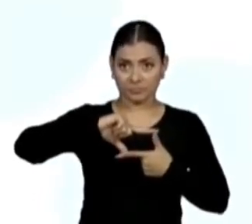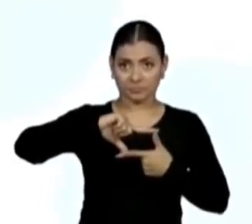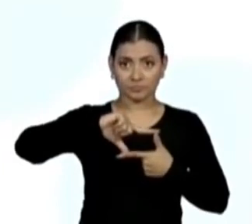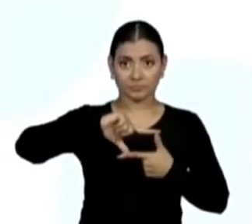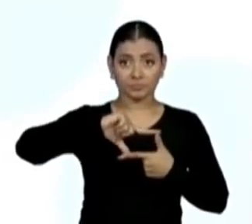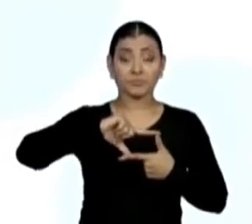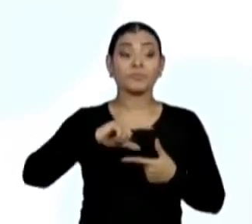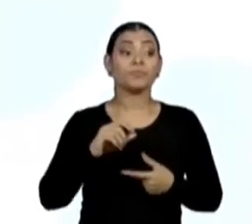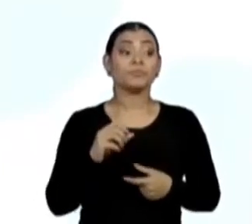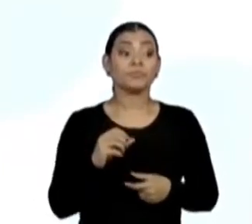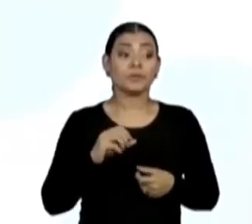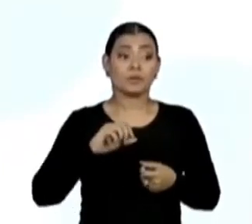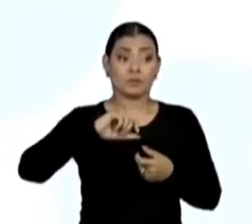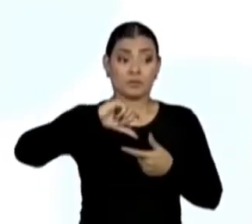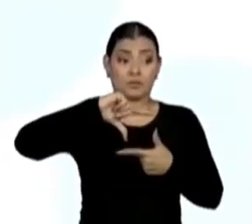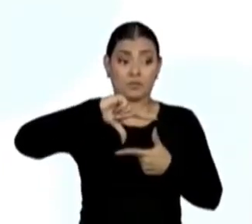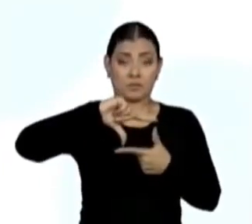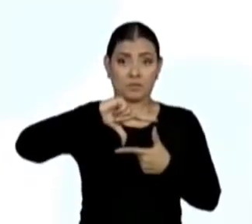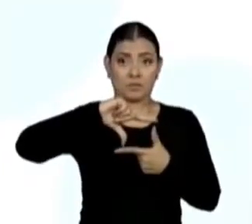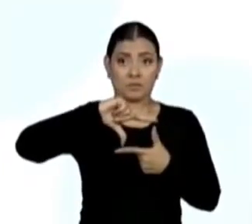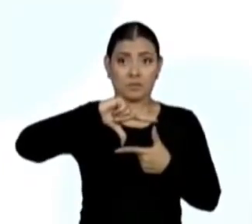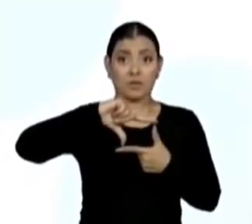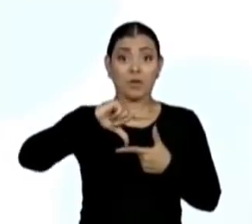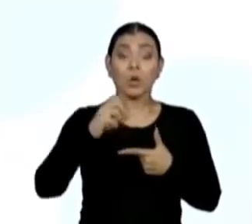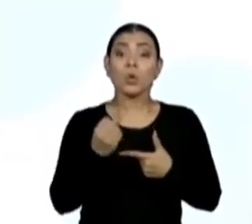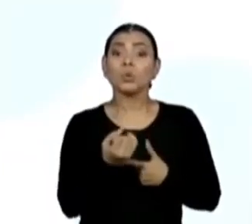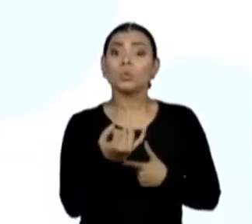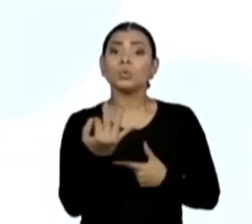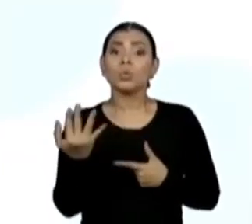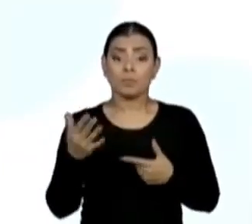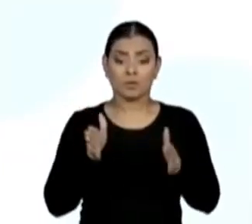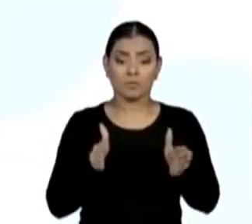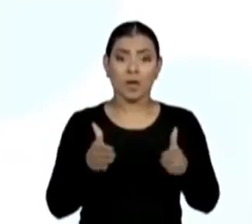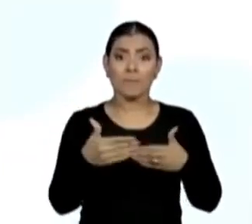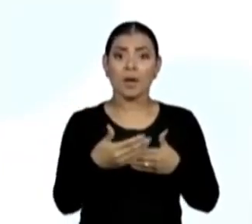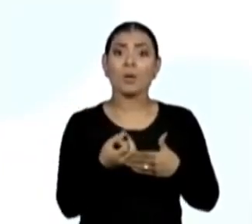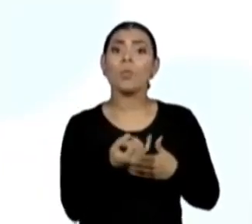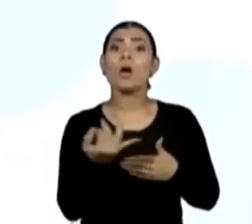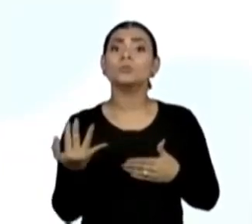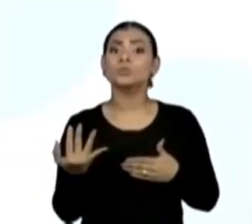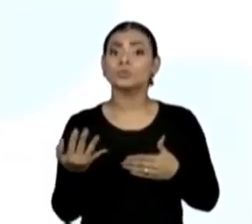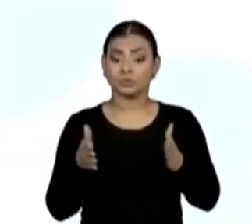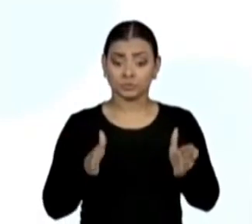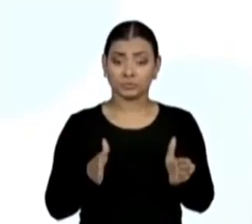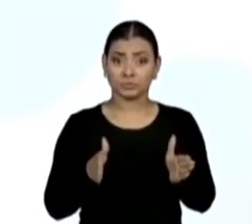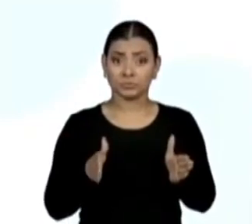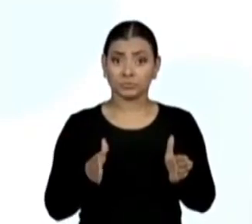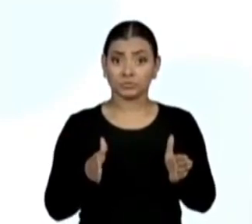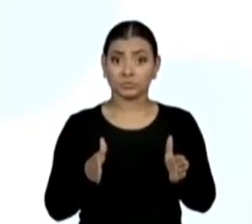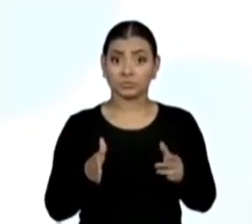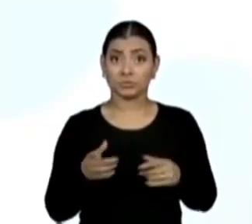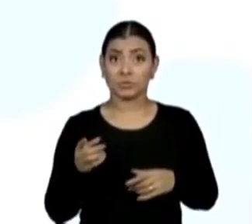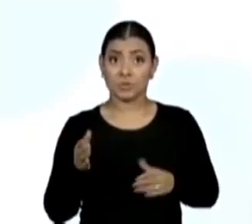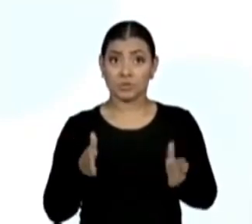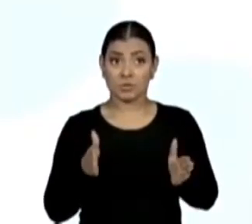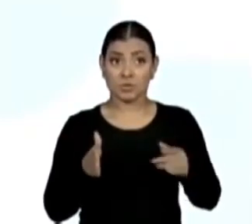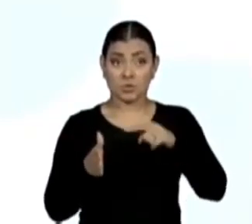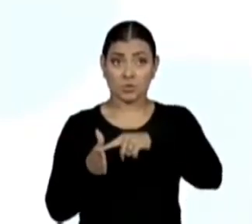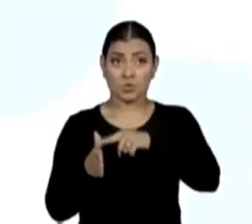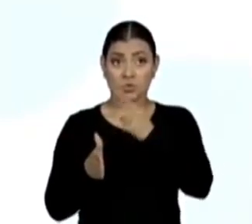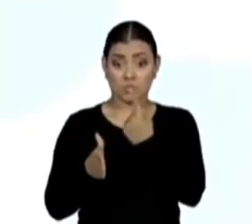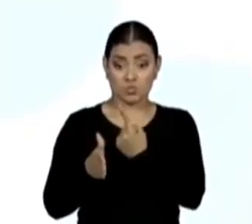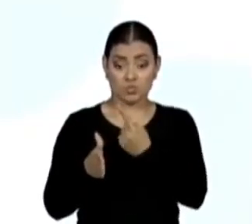Número de lados do polígono. Observem. Vamos contar os lados. Um lado.